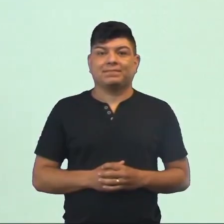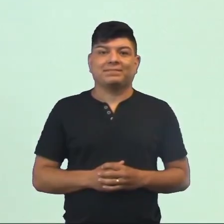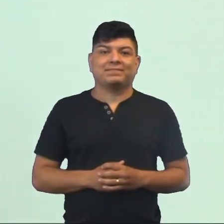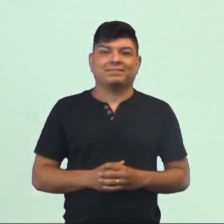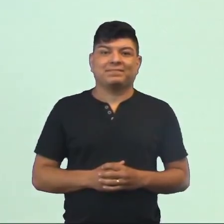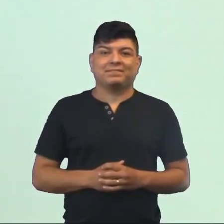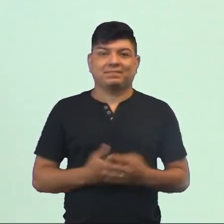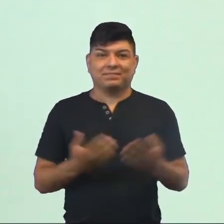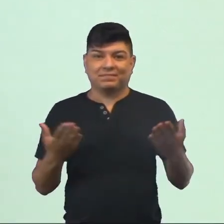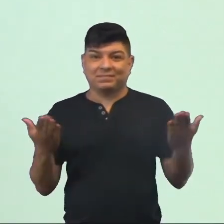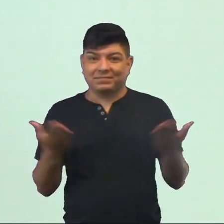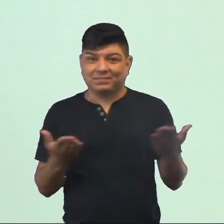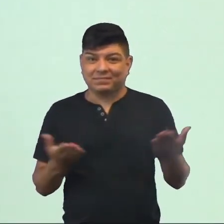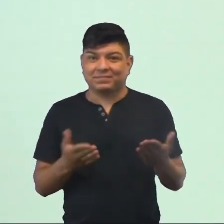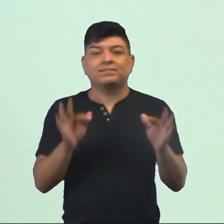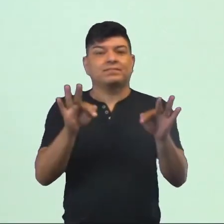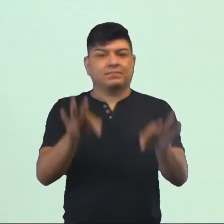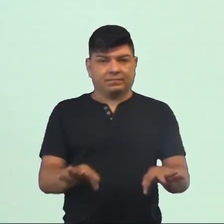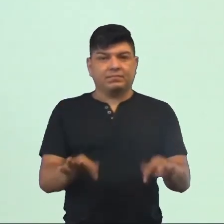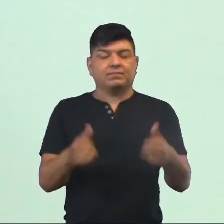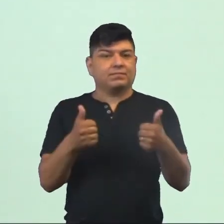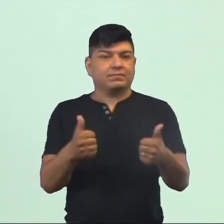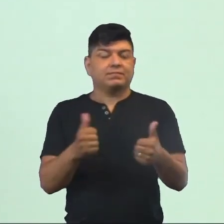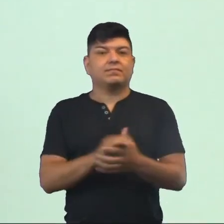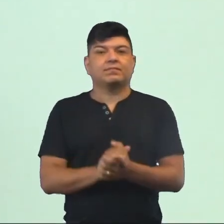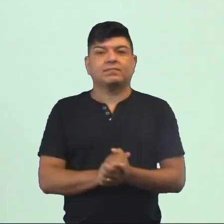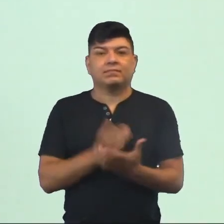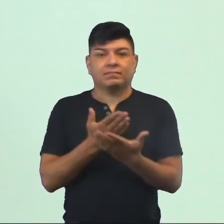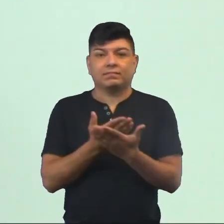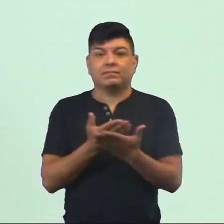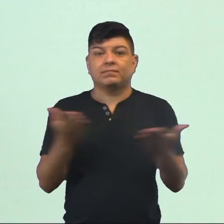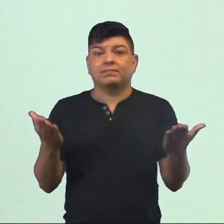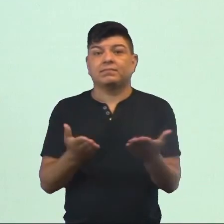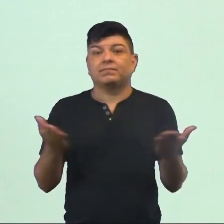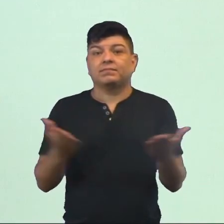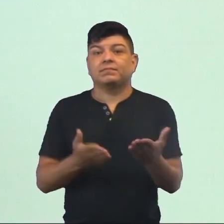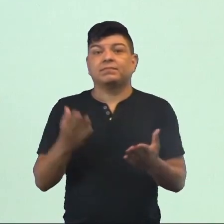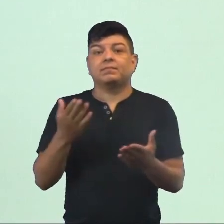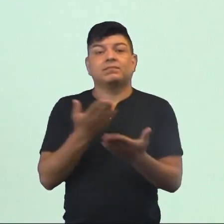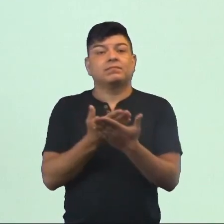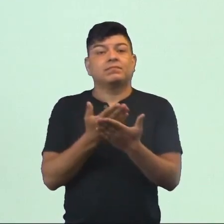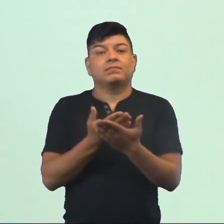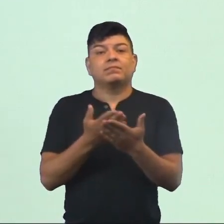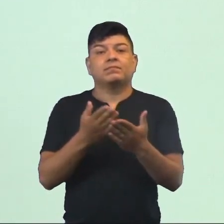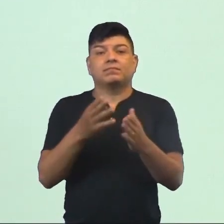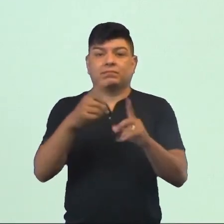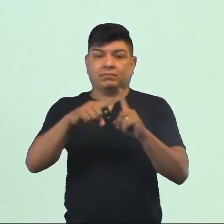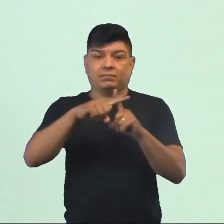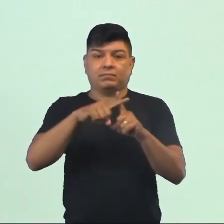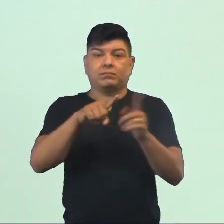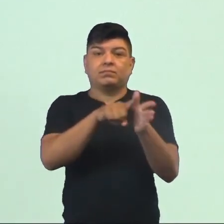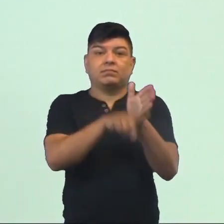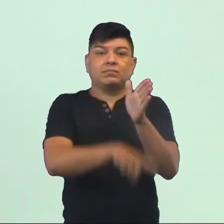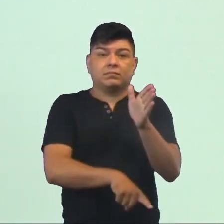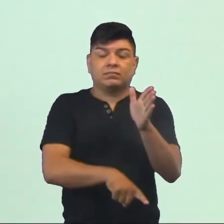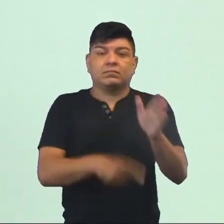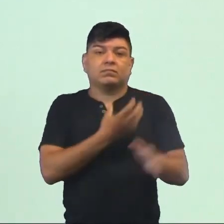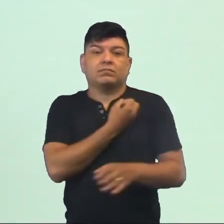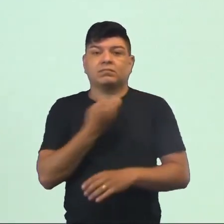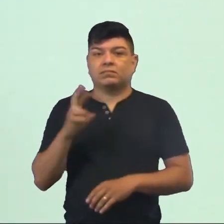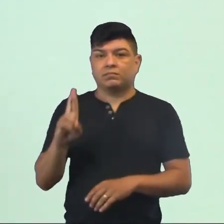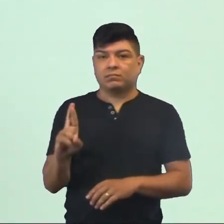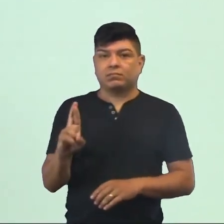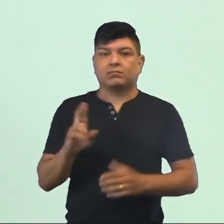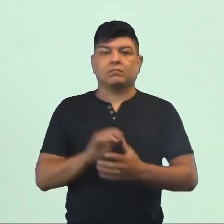Bom, gente. E por hoje, finalizamos por aqui, tá, gente? Na aula de hoje, trabalhamos com adição e subtração com números